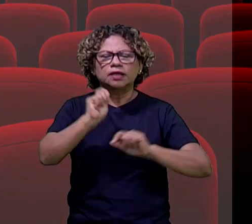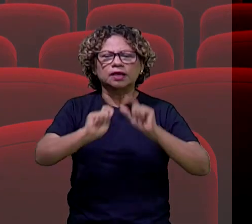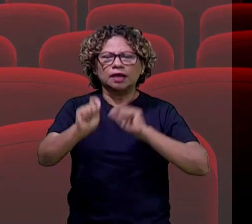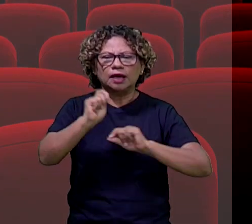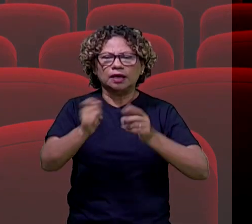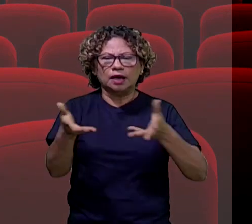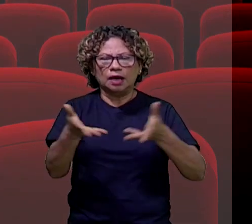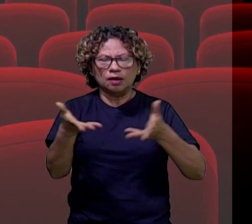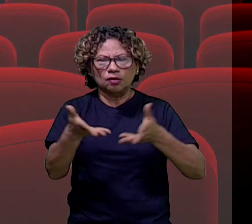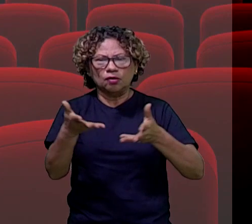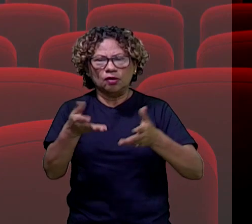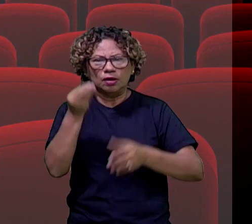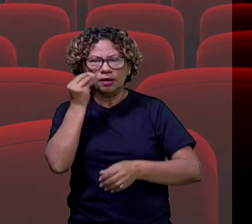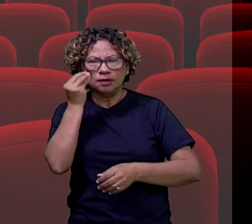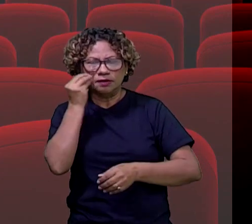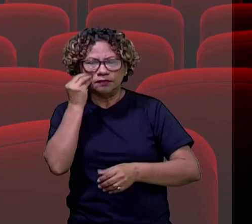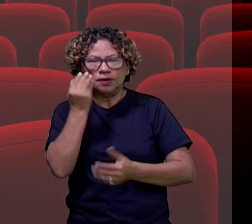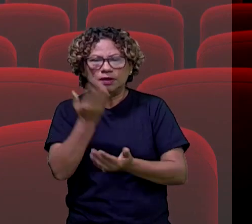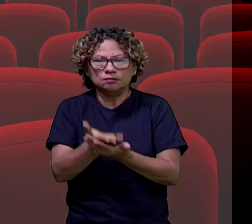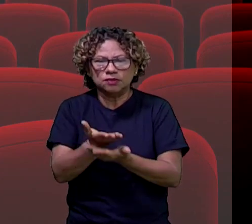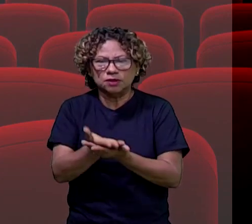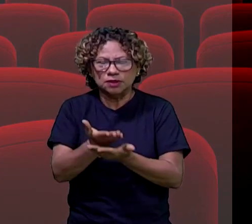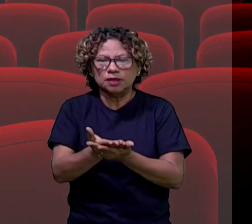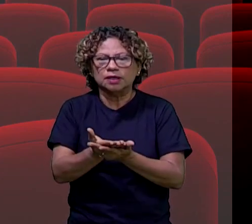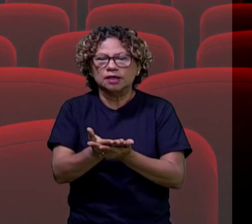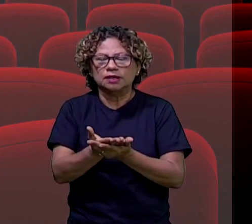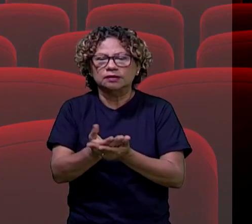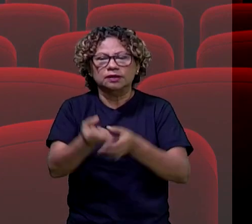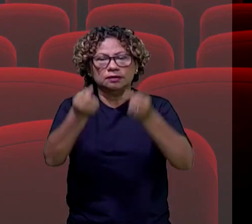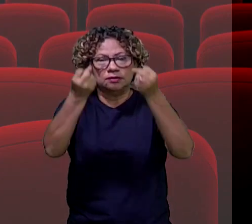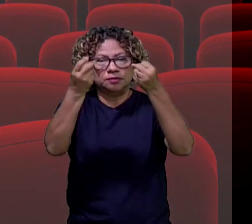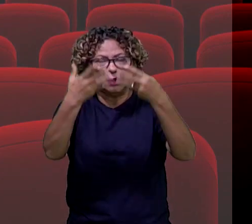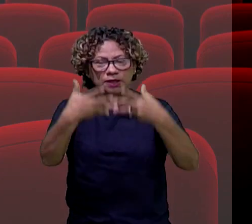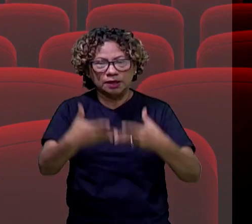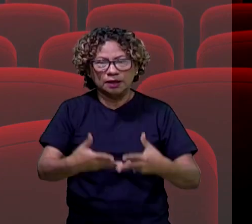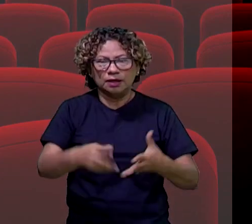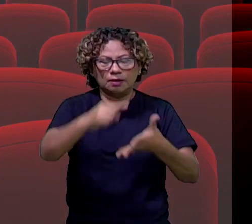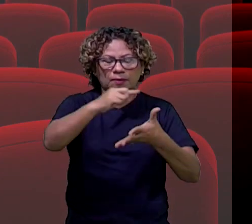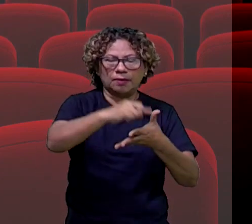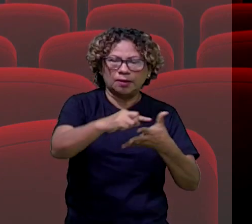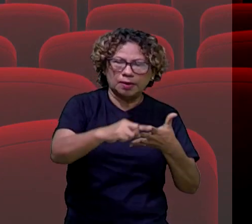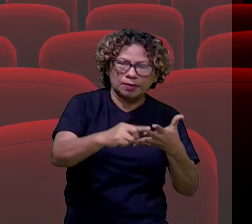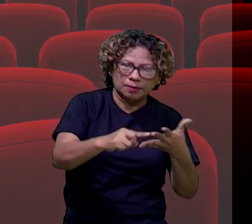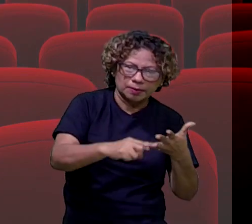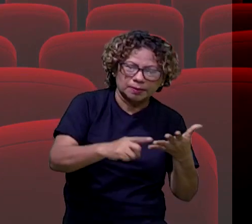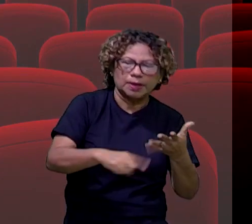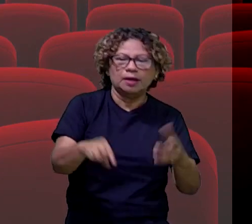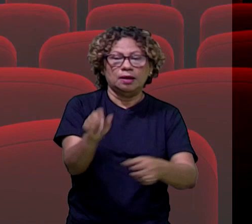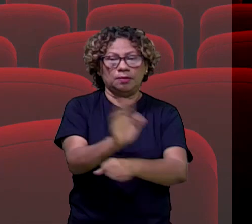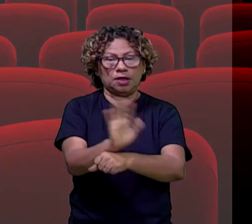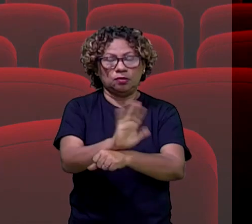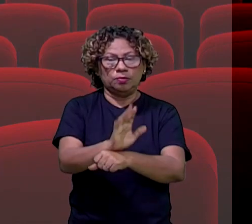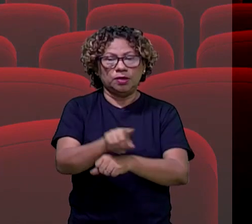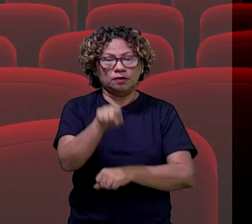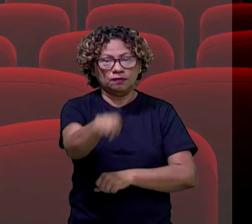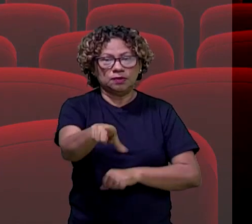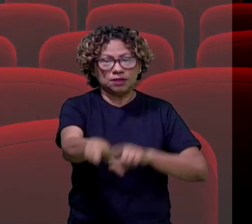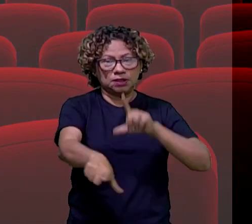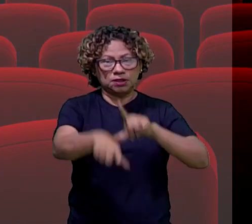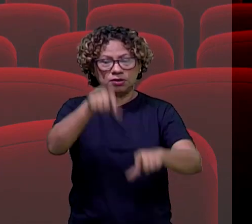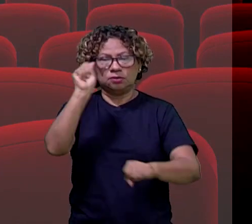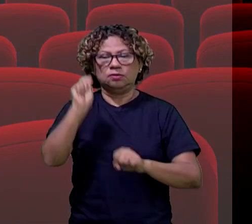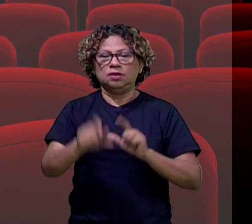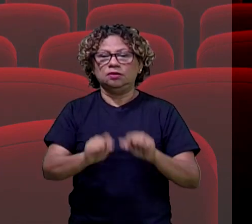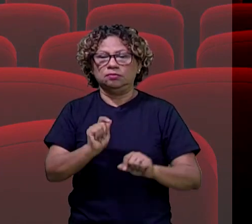agora a nossa aula, essa temática de filmes e séries foi escolhida por você, não é? Então, quem assistiu nossas